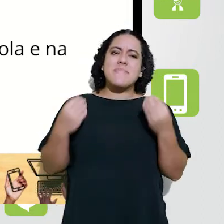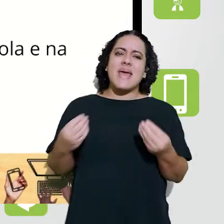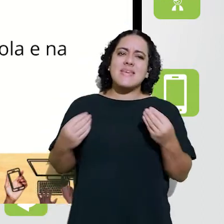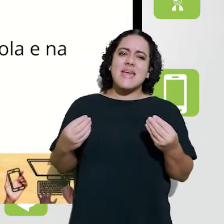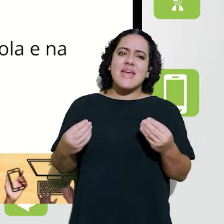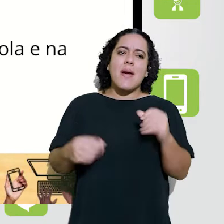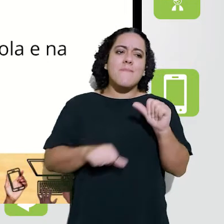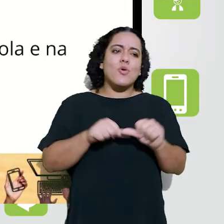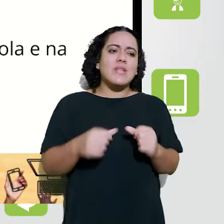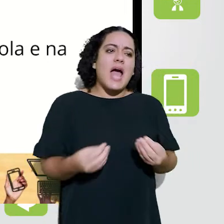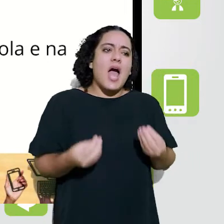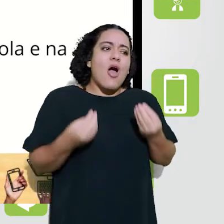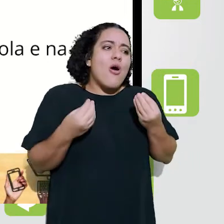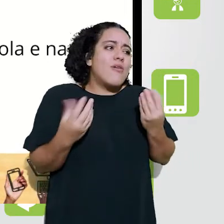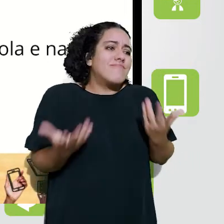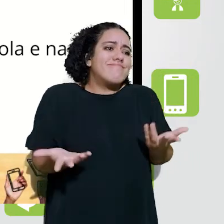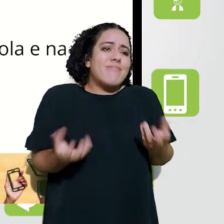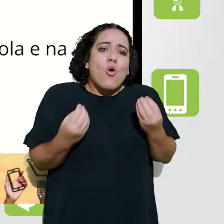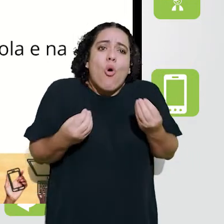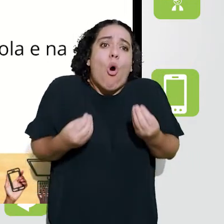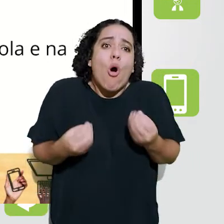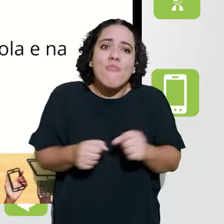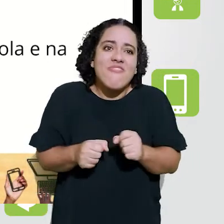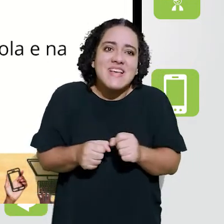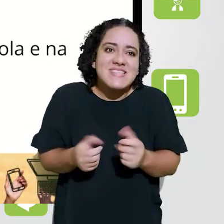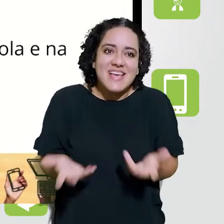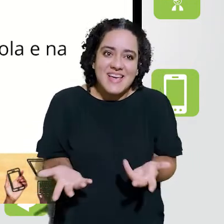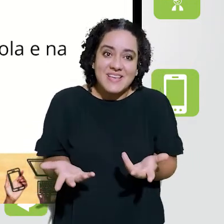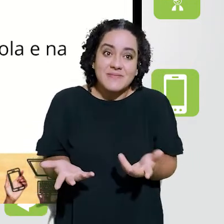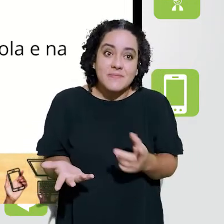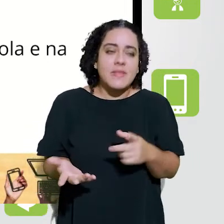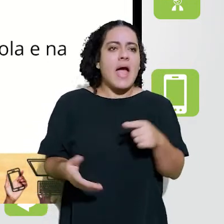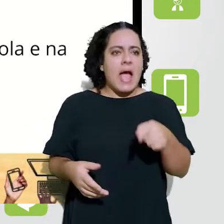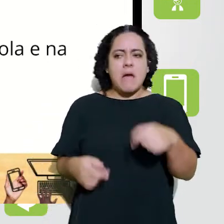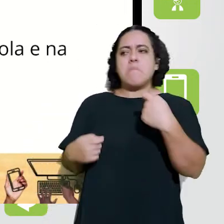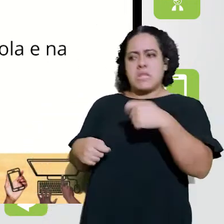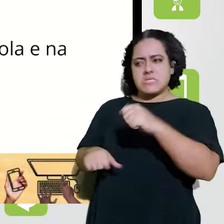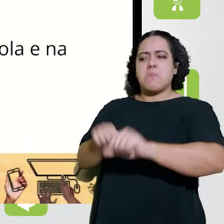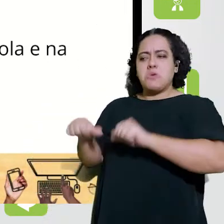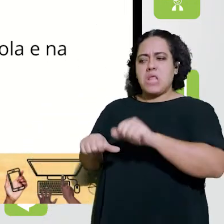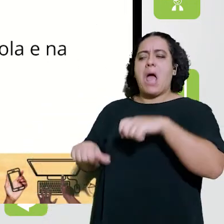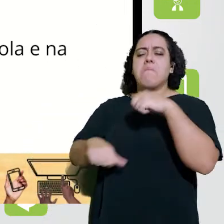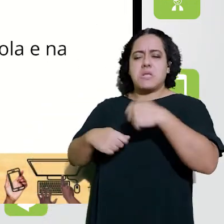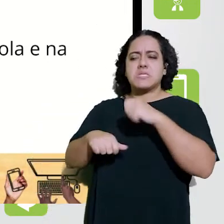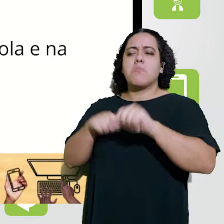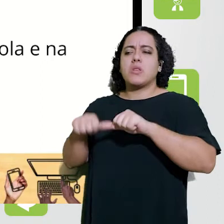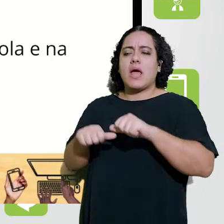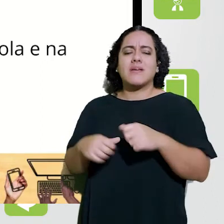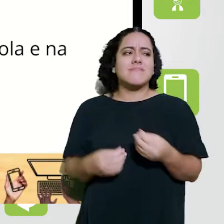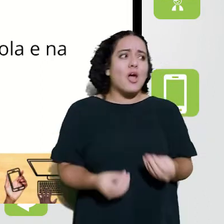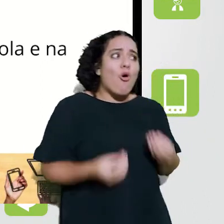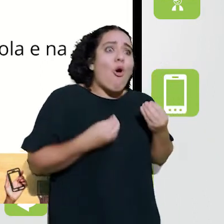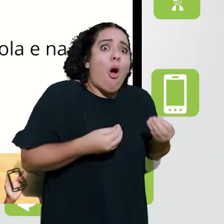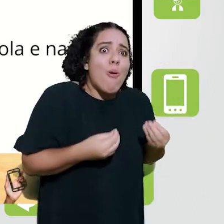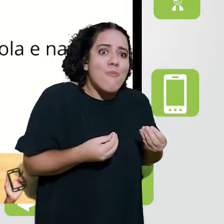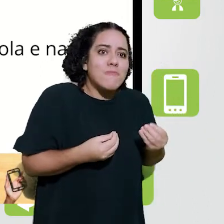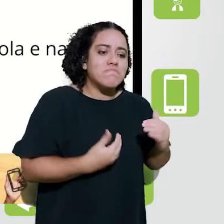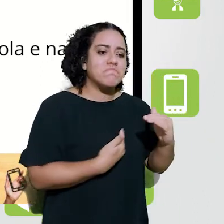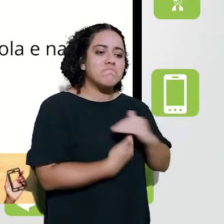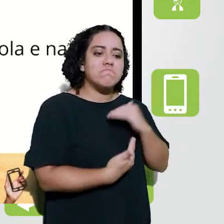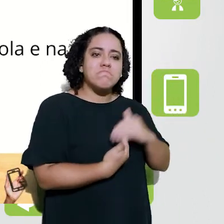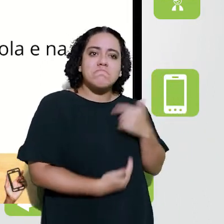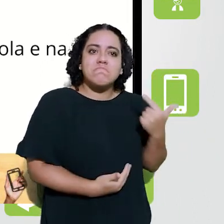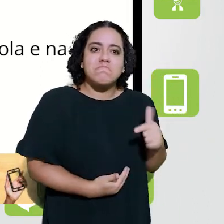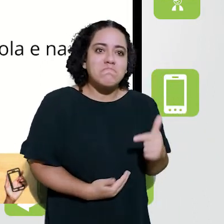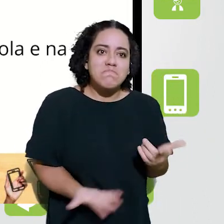mudança é mudar. Mudar para quê? Mudar como? Muitas vezes, a gente fala, a gente tem que mudar, a gente tem que transformar,